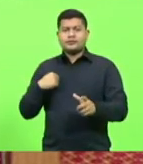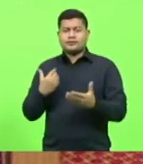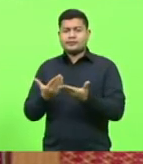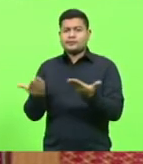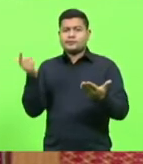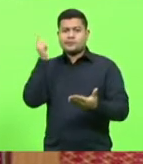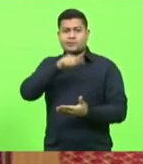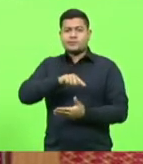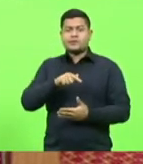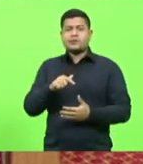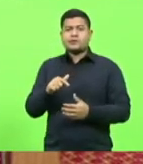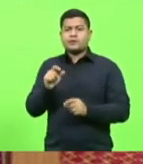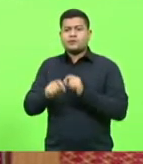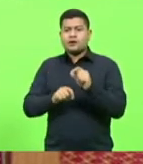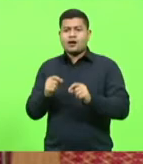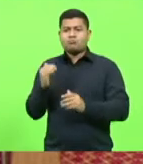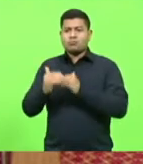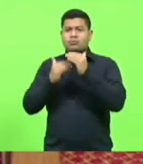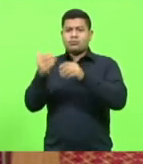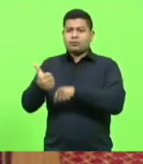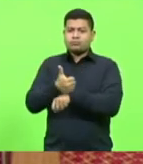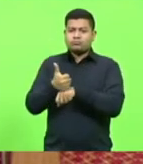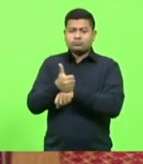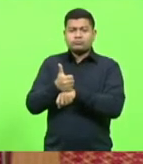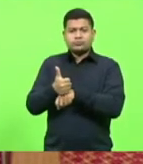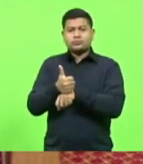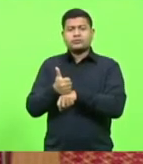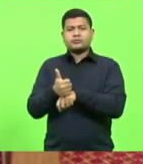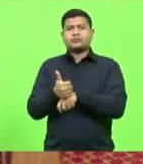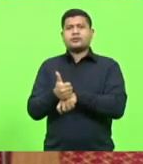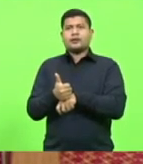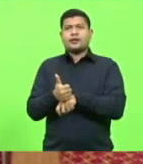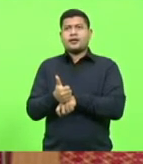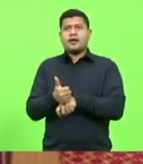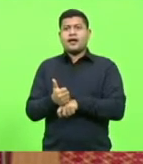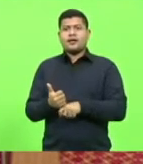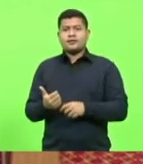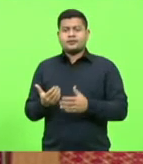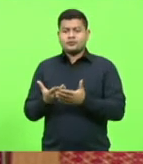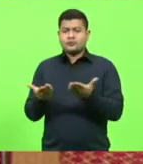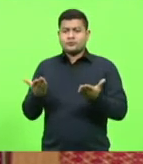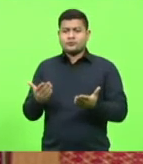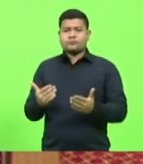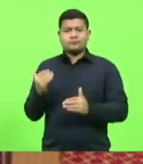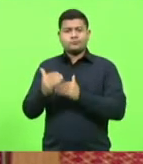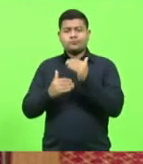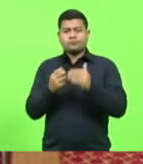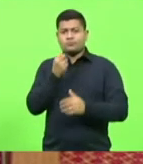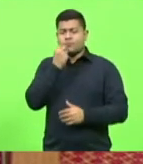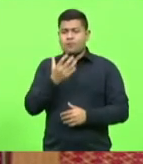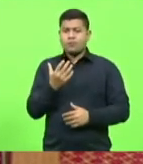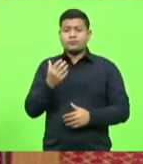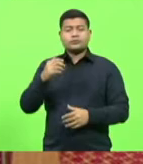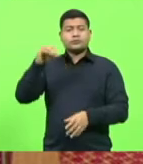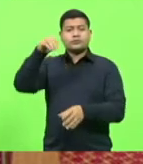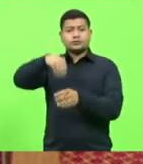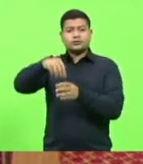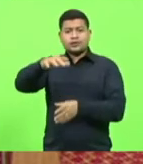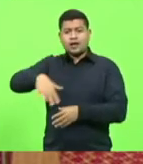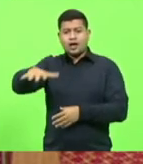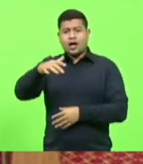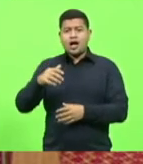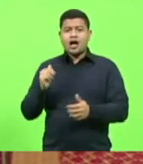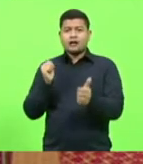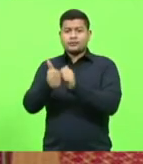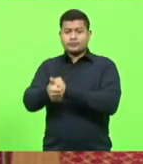profissionalizar, de crescer na vida dentro do esporte. Como eu falei, gente viu